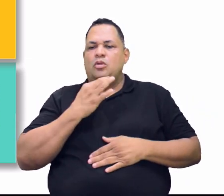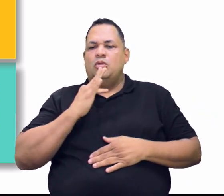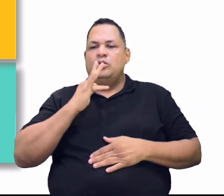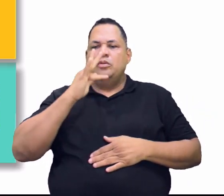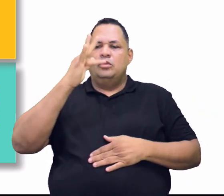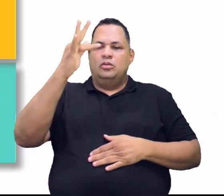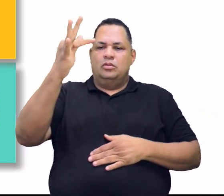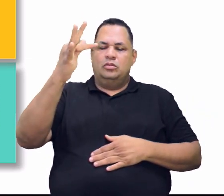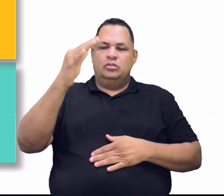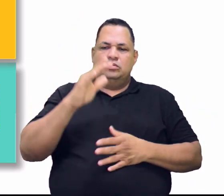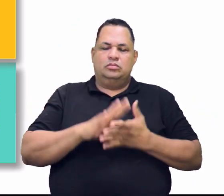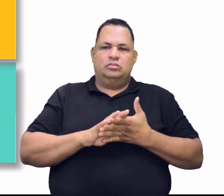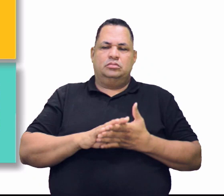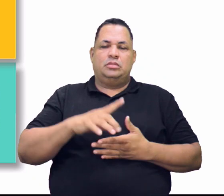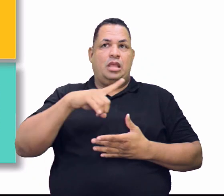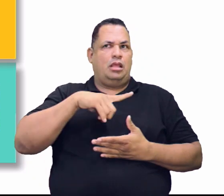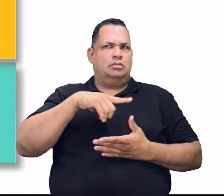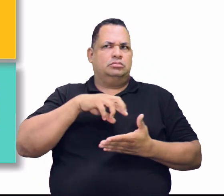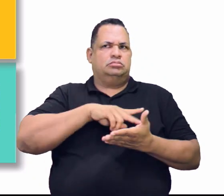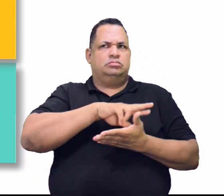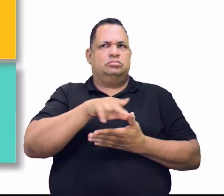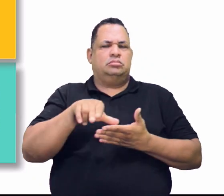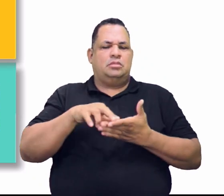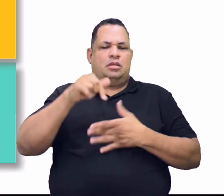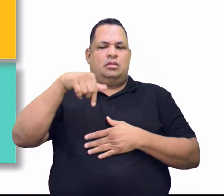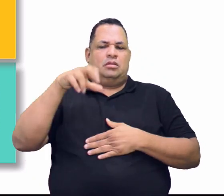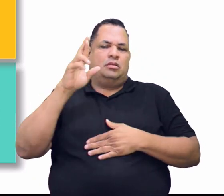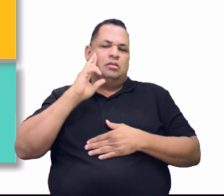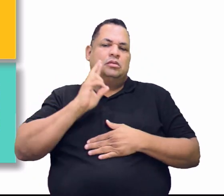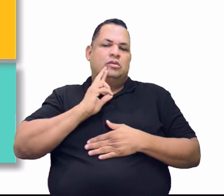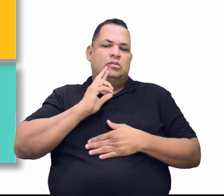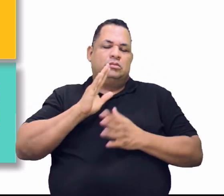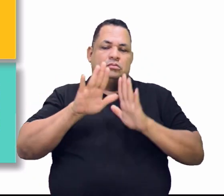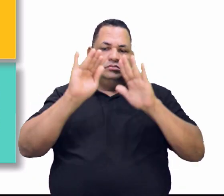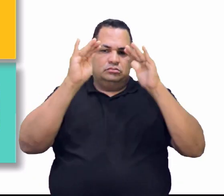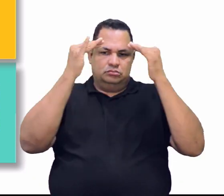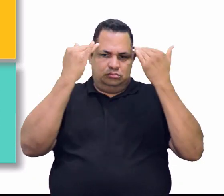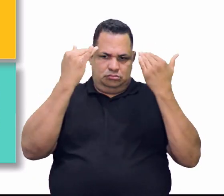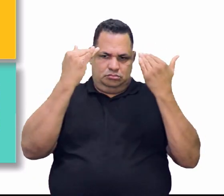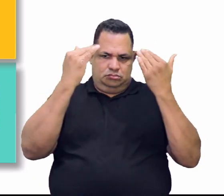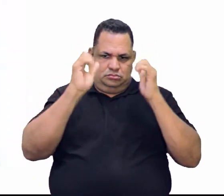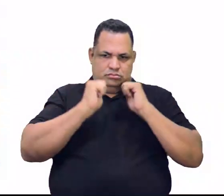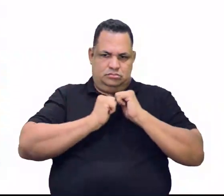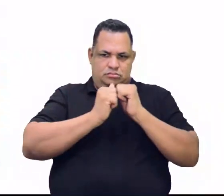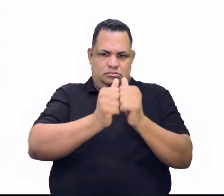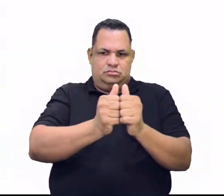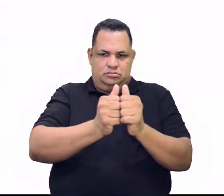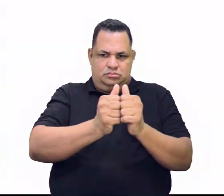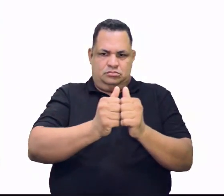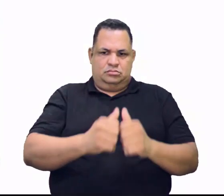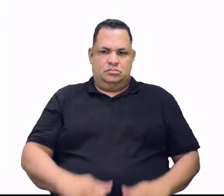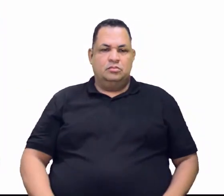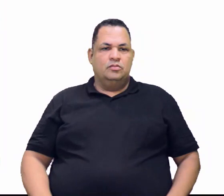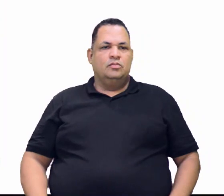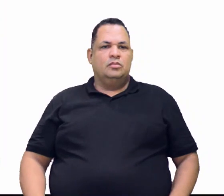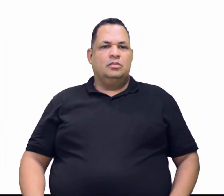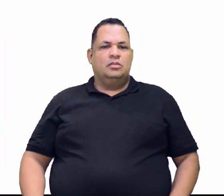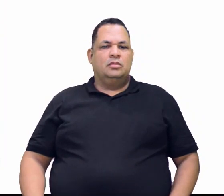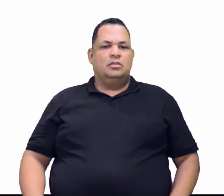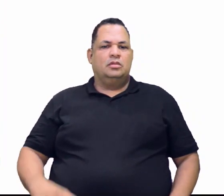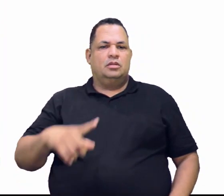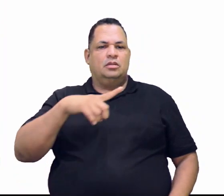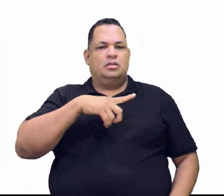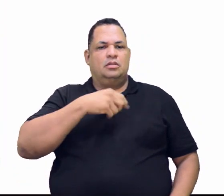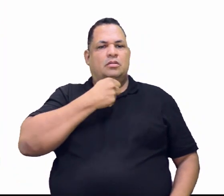garimpos aqui em Rondônia, tá bom? Então, fiquem atentos, acompanhem. Eu peguei uma